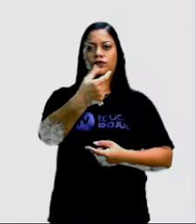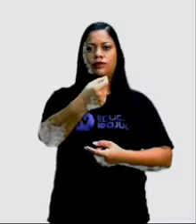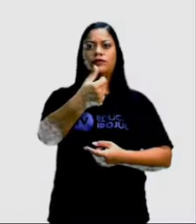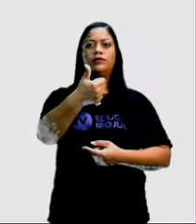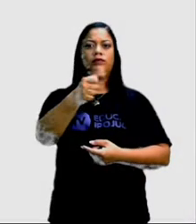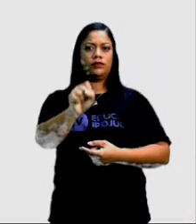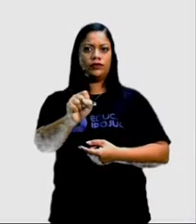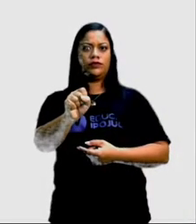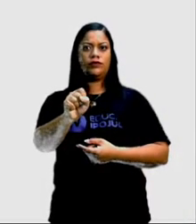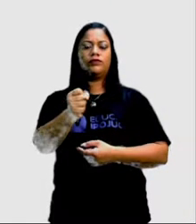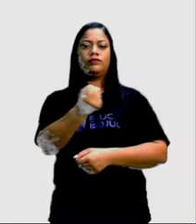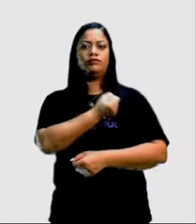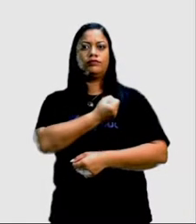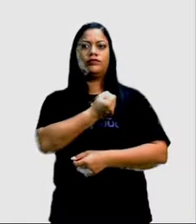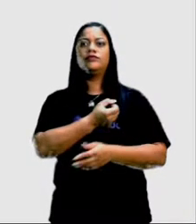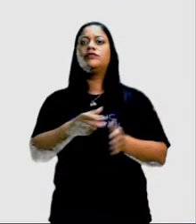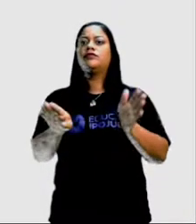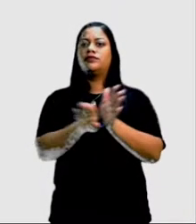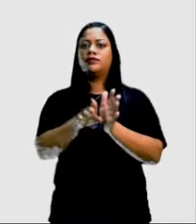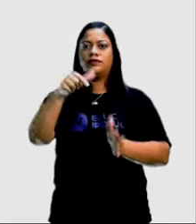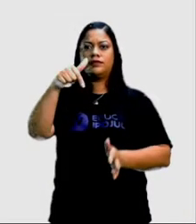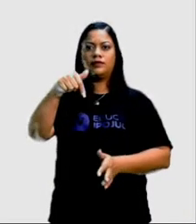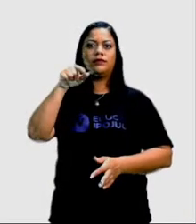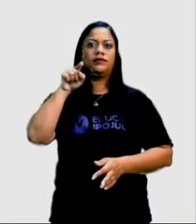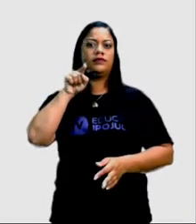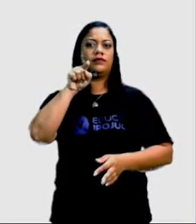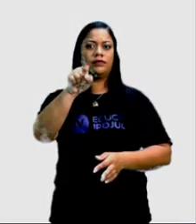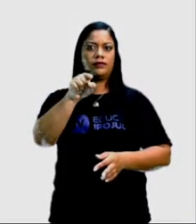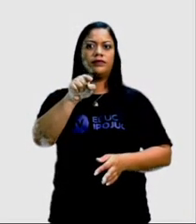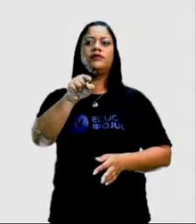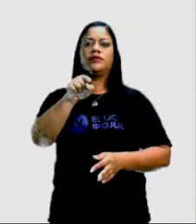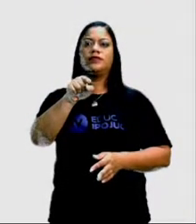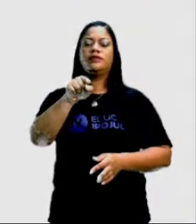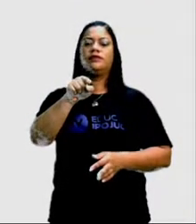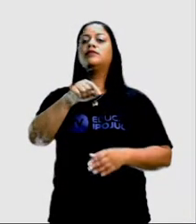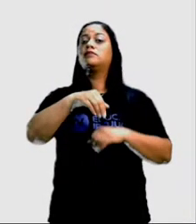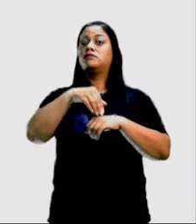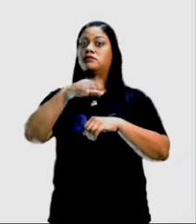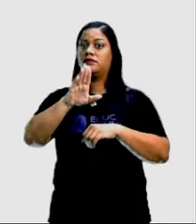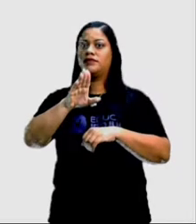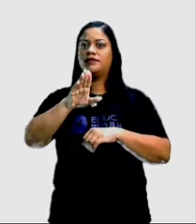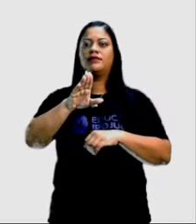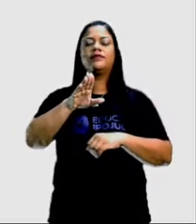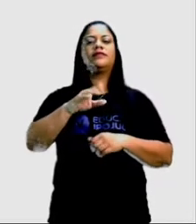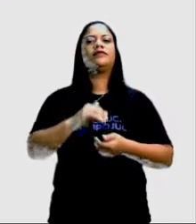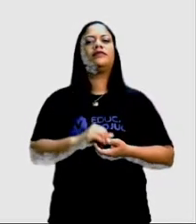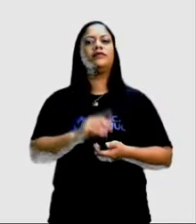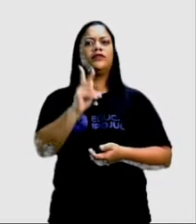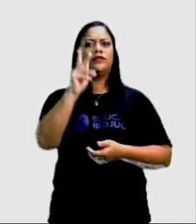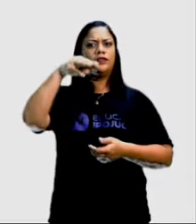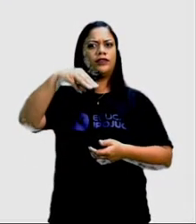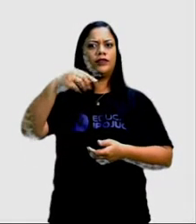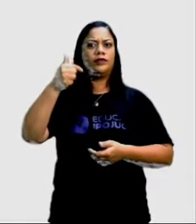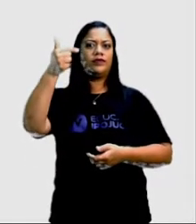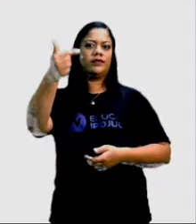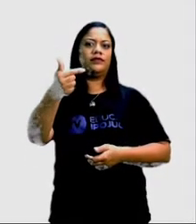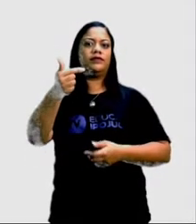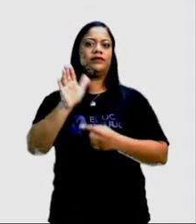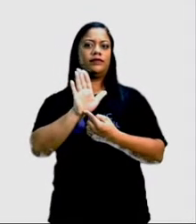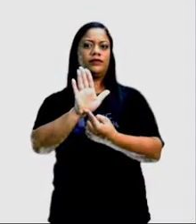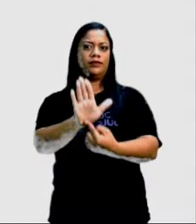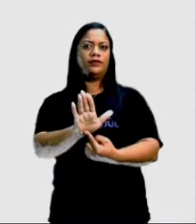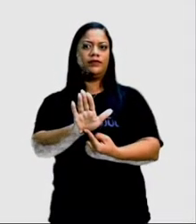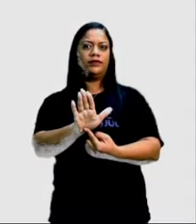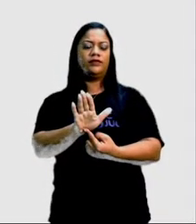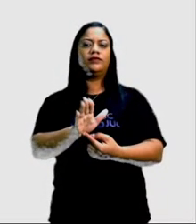esse índice chegou a 7.900 km². Então, quando eu trago fatos, eu estou falando de